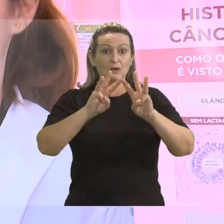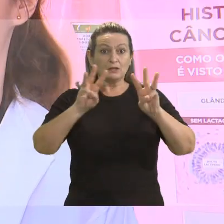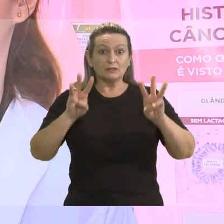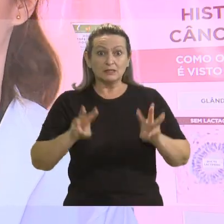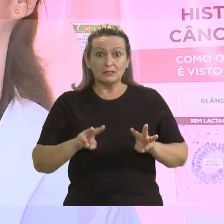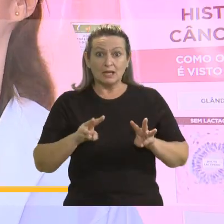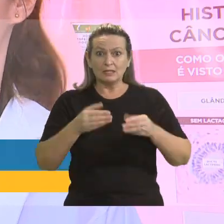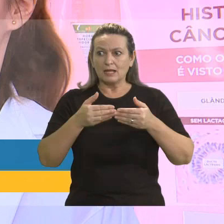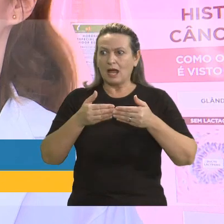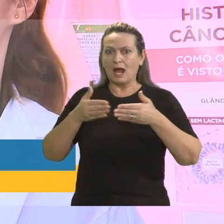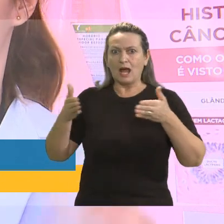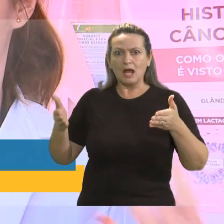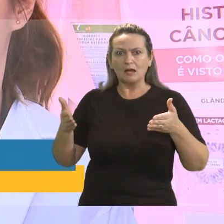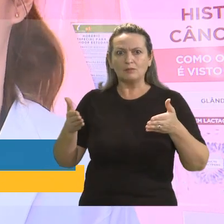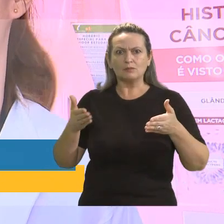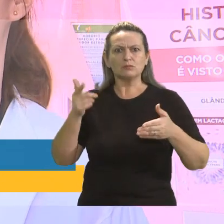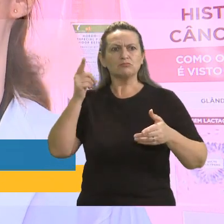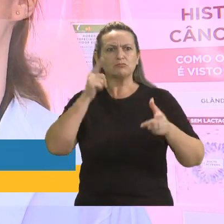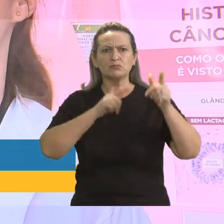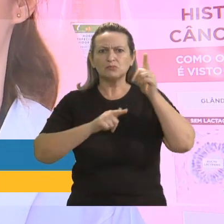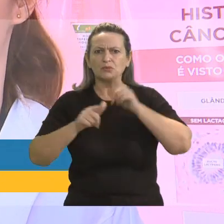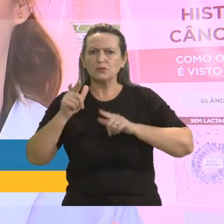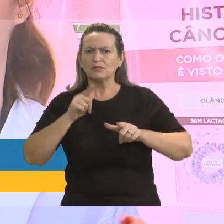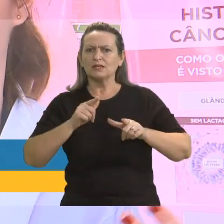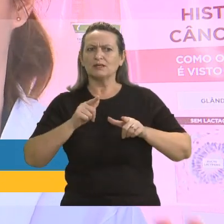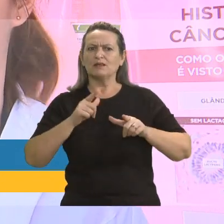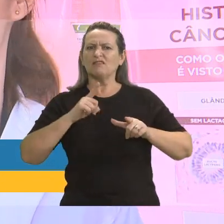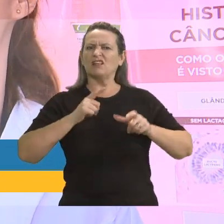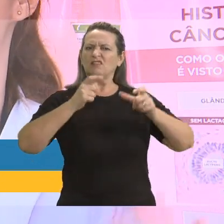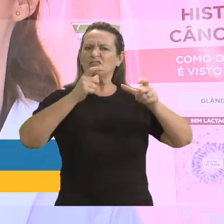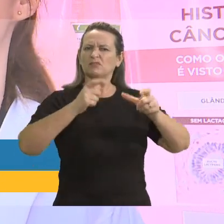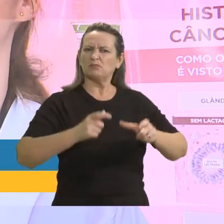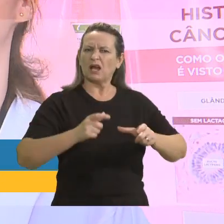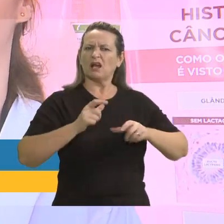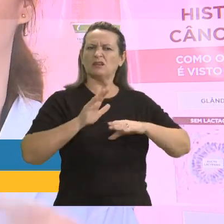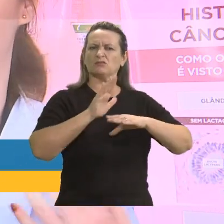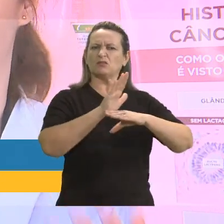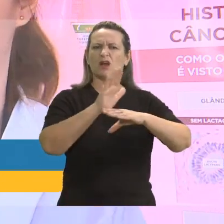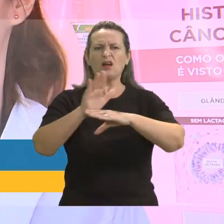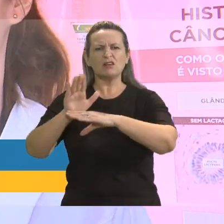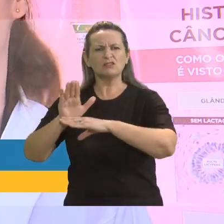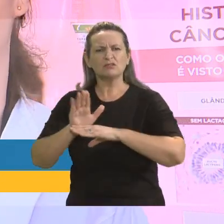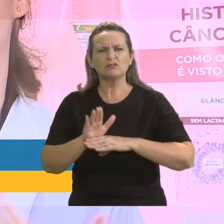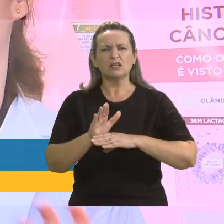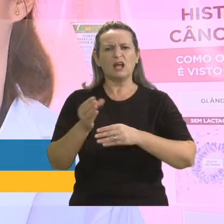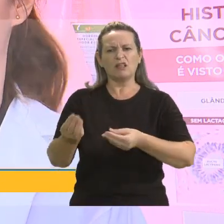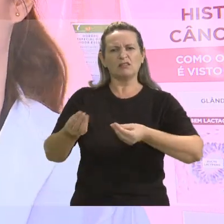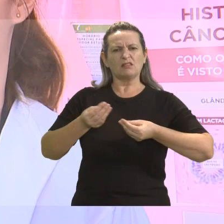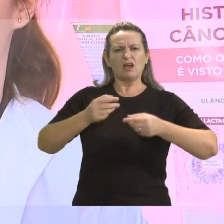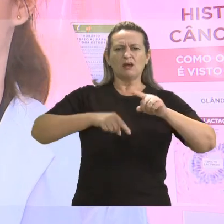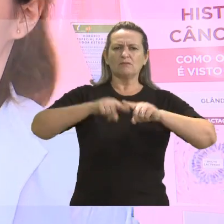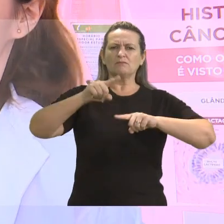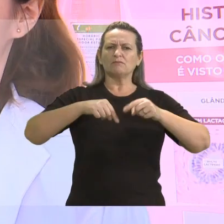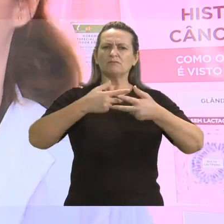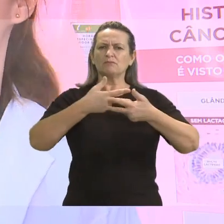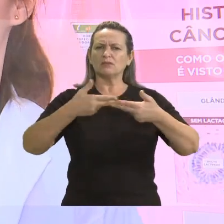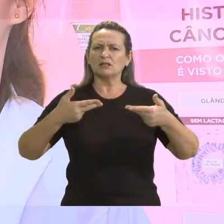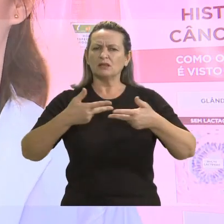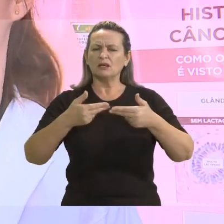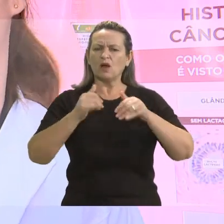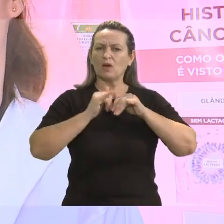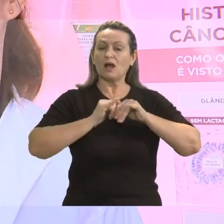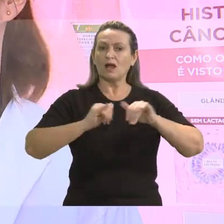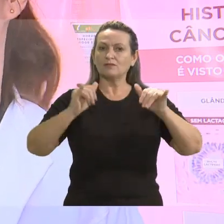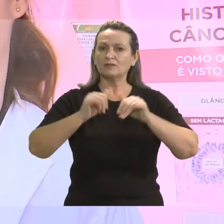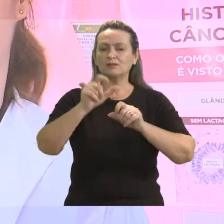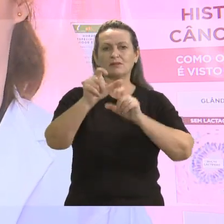universidade abrir tanto para a gente conseguir fazer esse trabalho de pegar o espaço, colaborar com o material para a gente poder passar